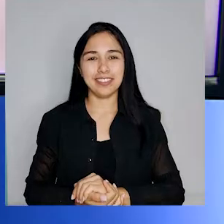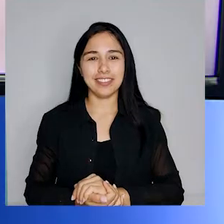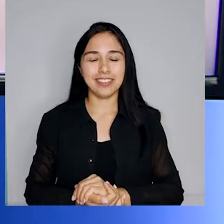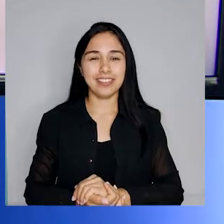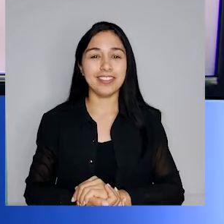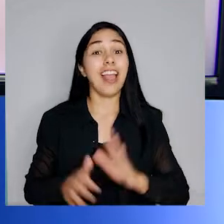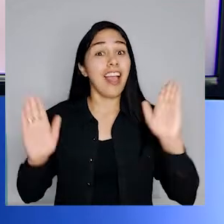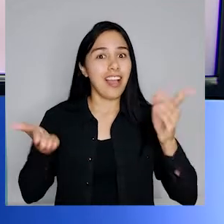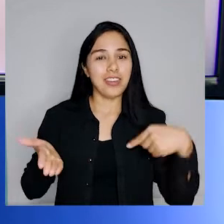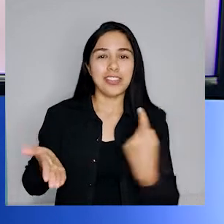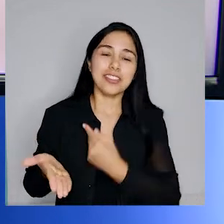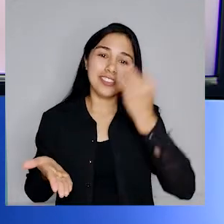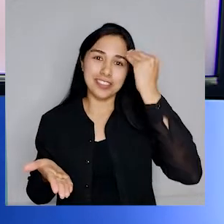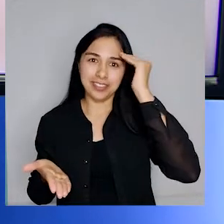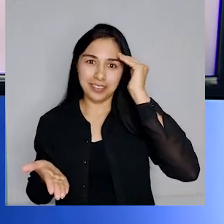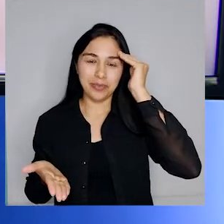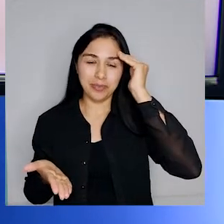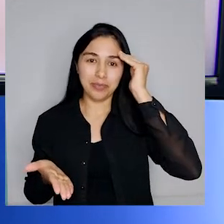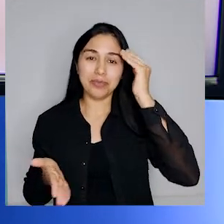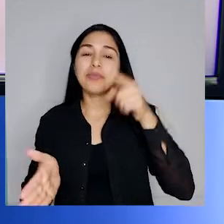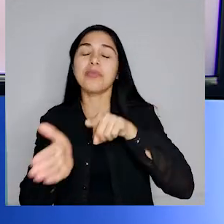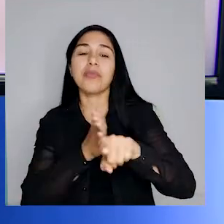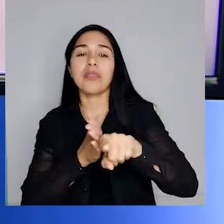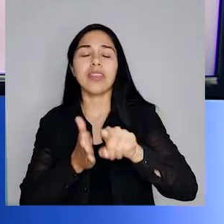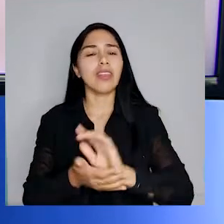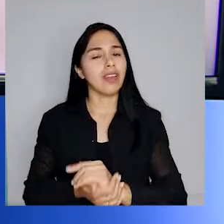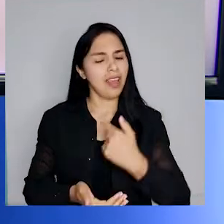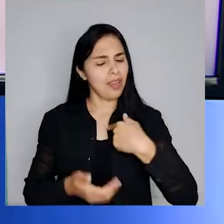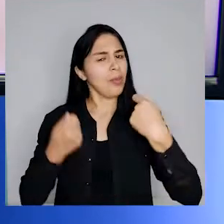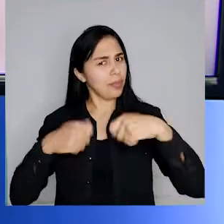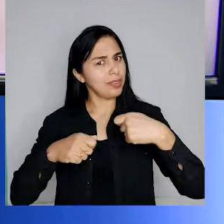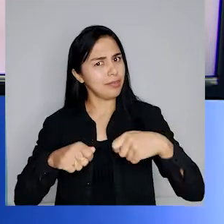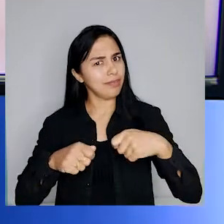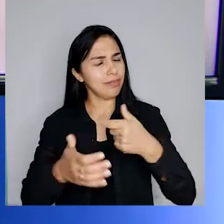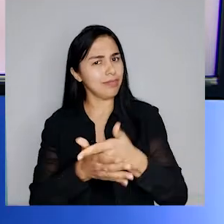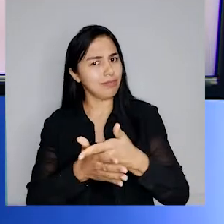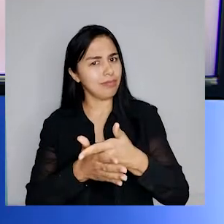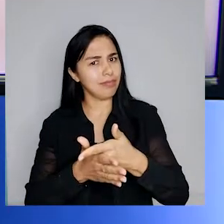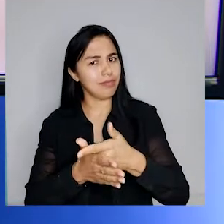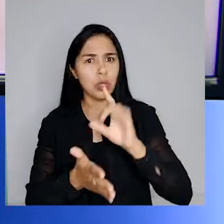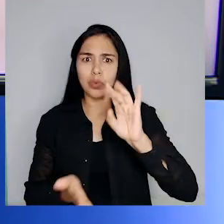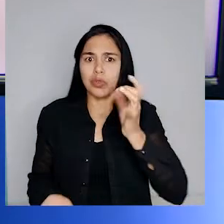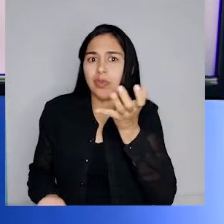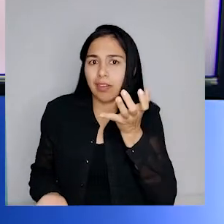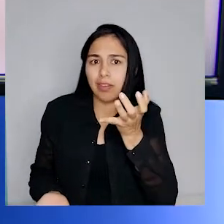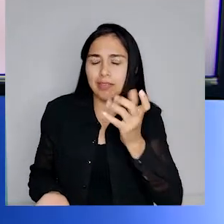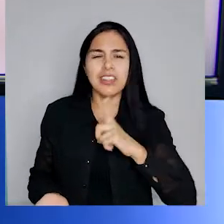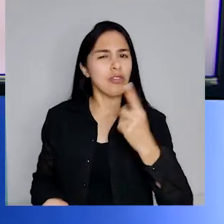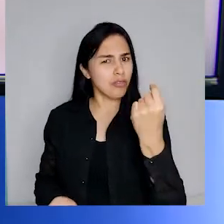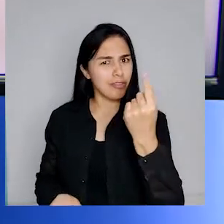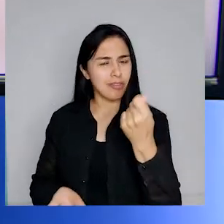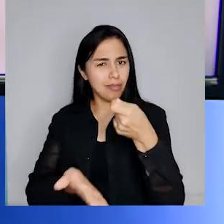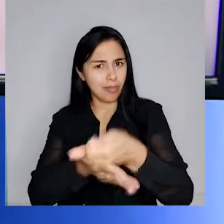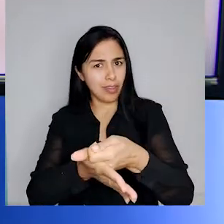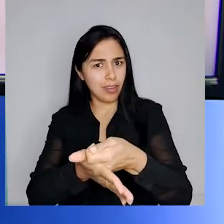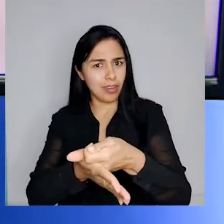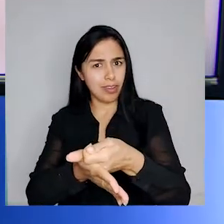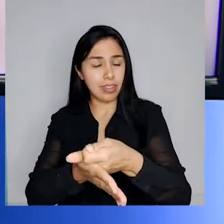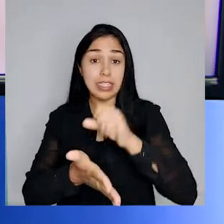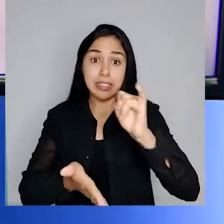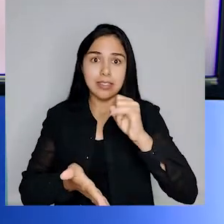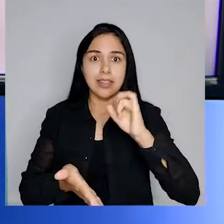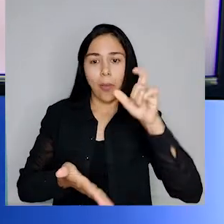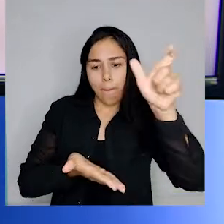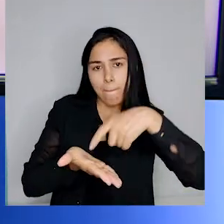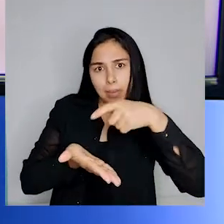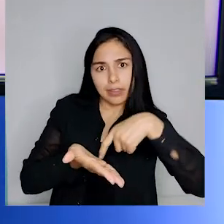Agora que entendemos, se pergunte. Eu necessito ou quero? Tenho dinheiro pra pagar? Se eu passar no